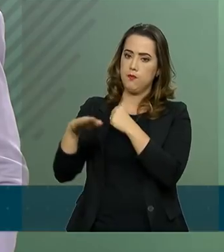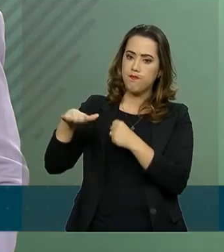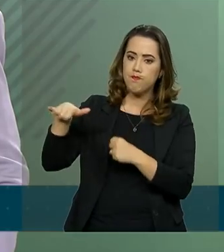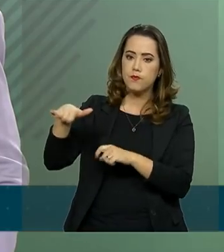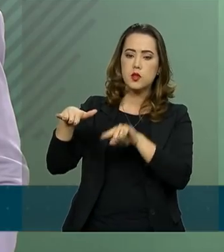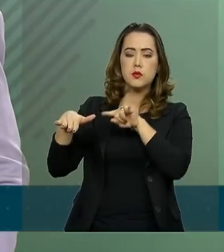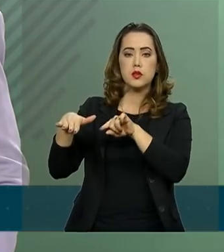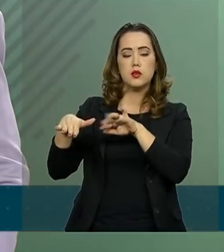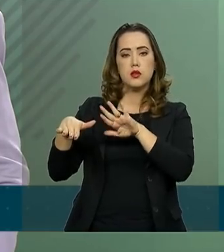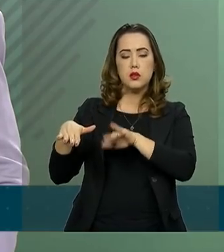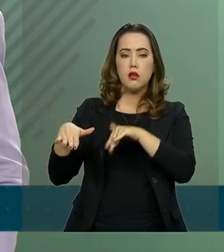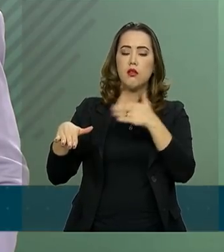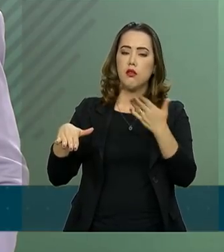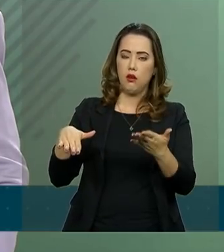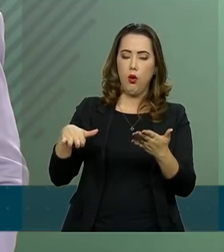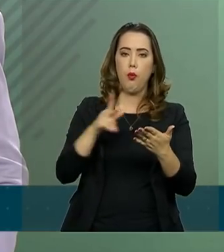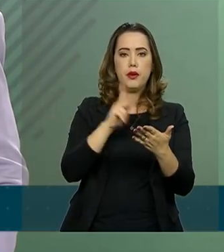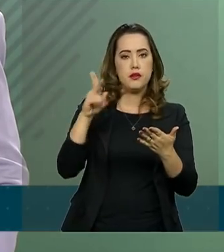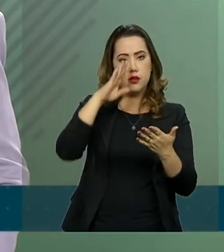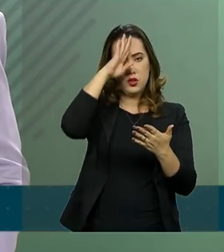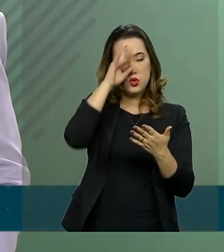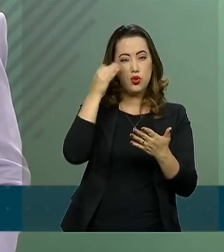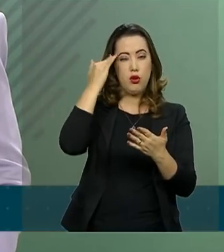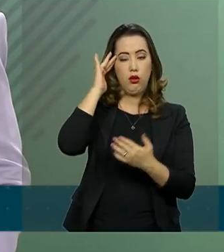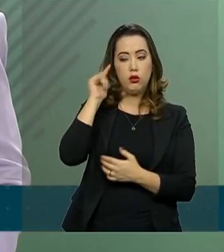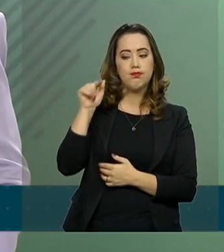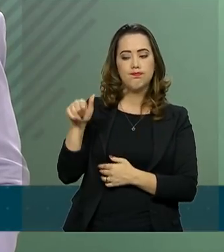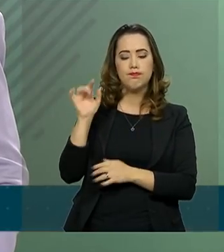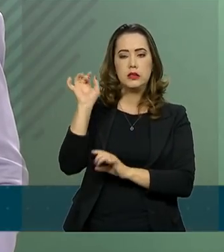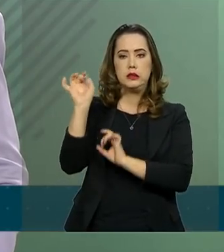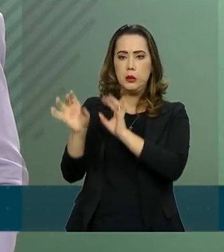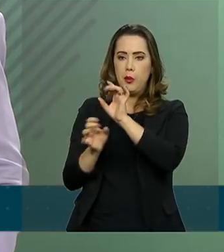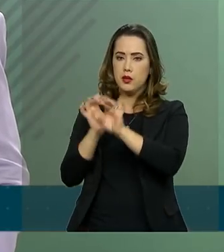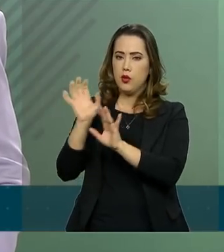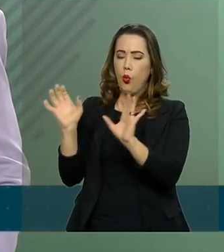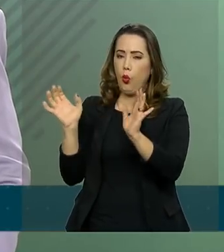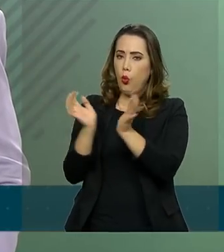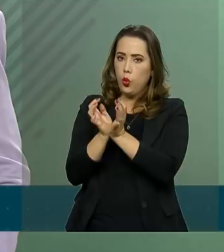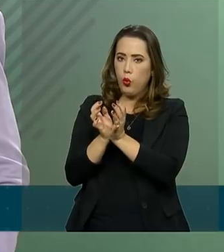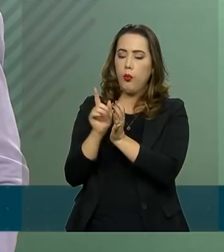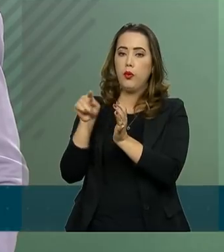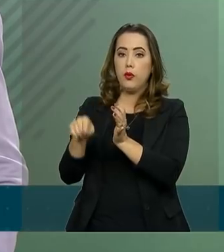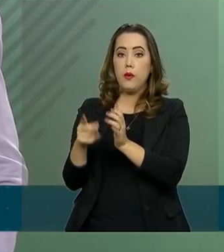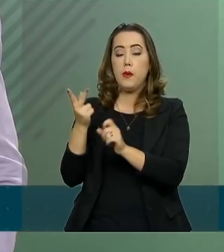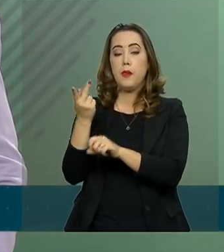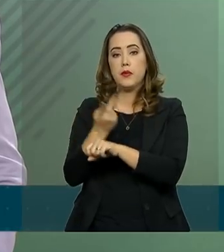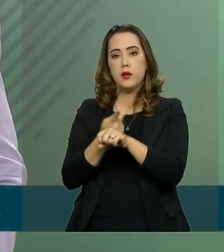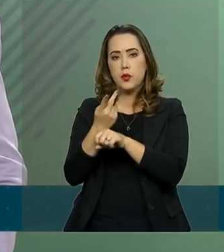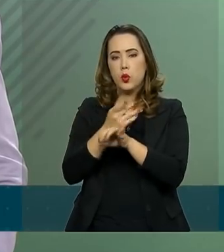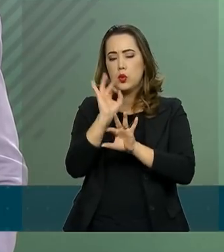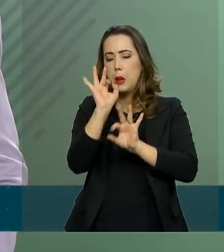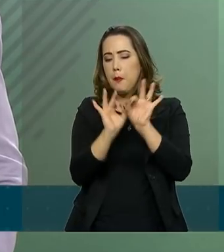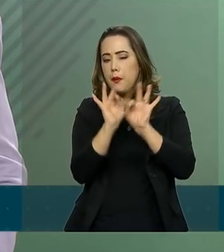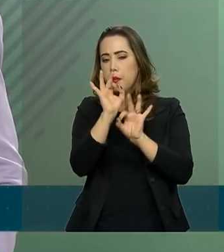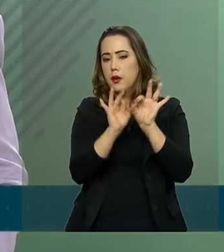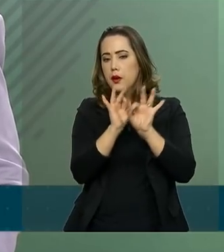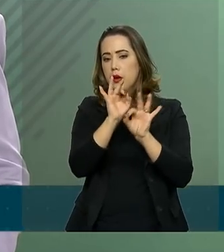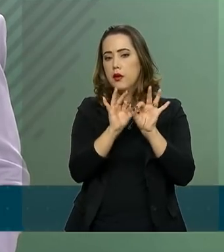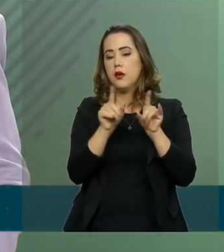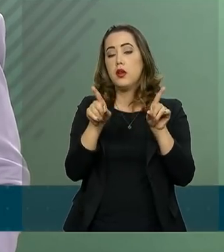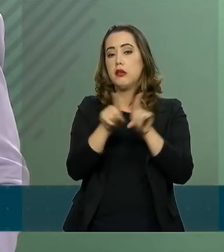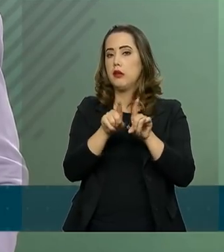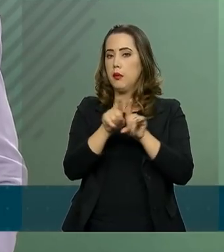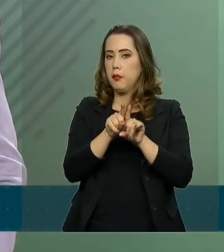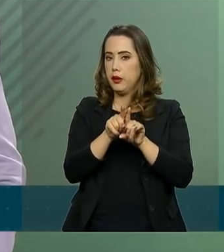E nesse contexto ele entende as especificidades dessa categoria e busca adequar, mas